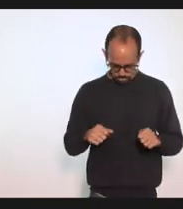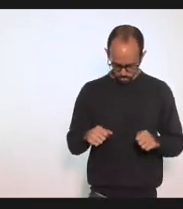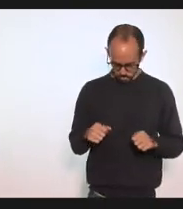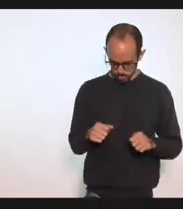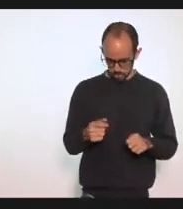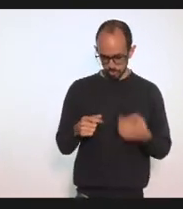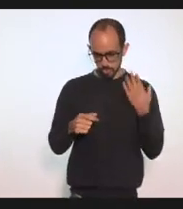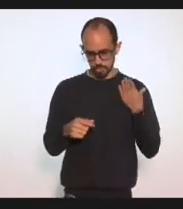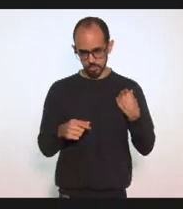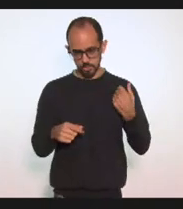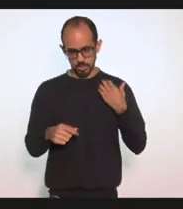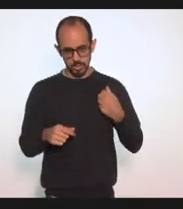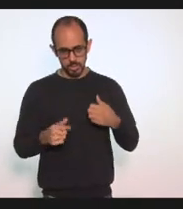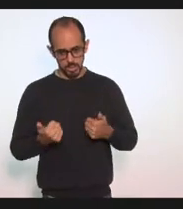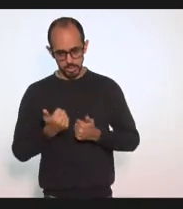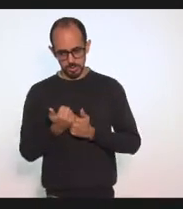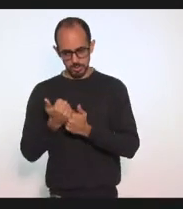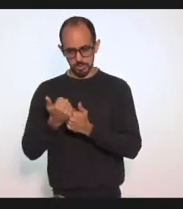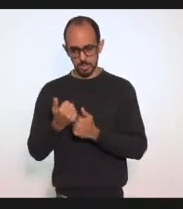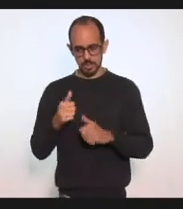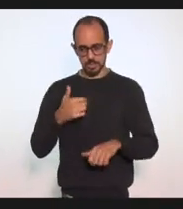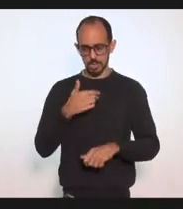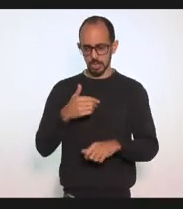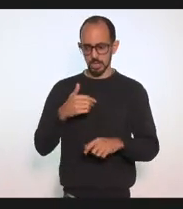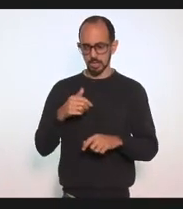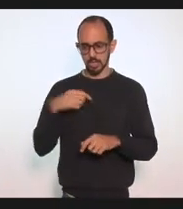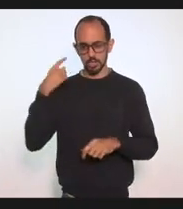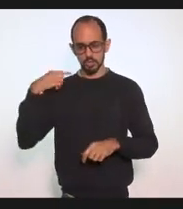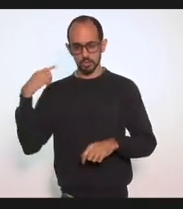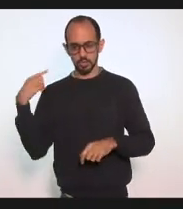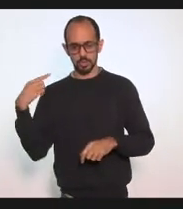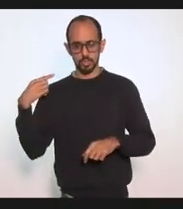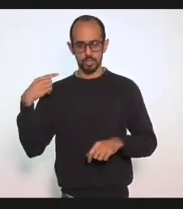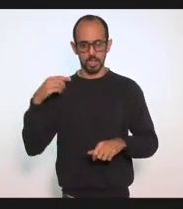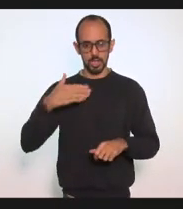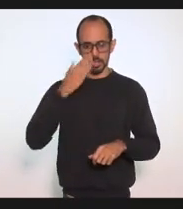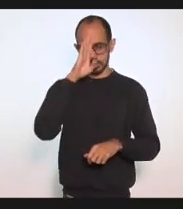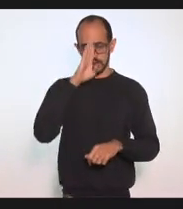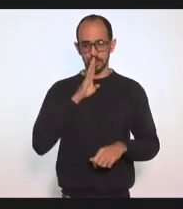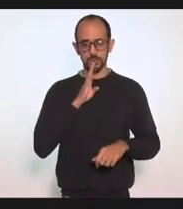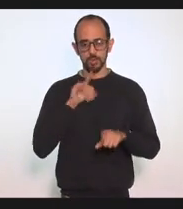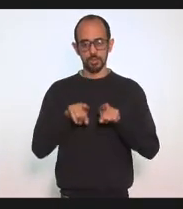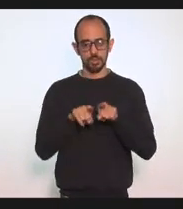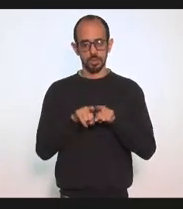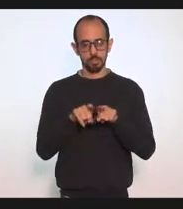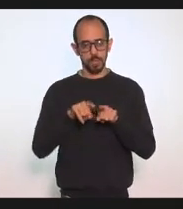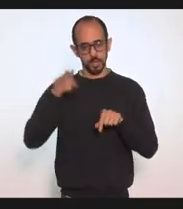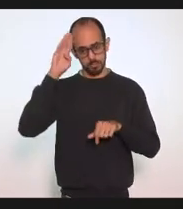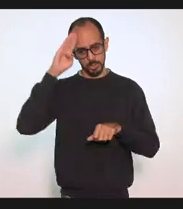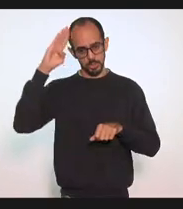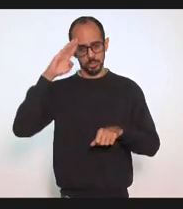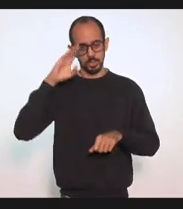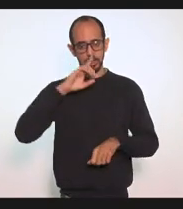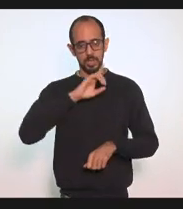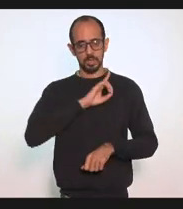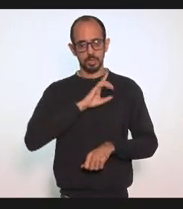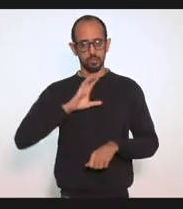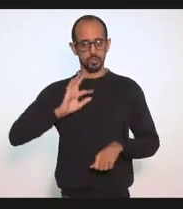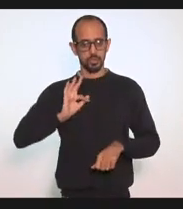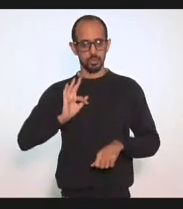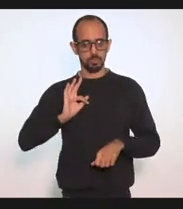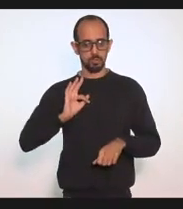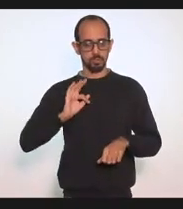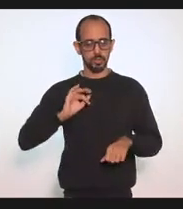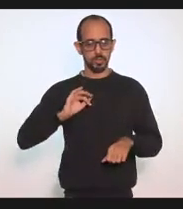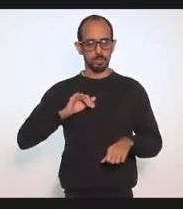direito A assistência jurídica Gratuita E a prioridade Na Defensoria Pública As mulheres De